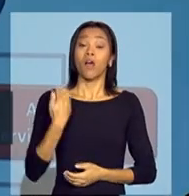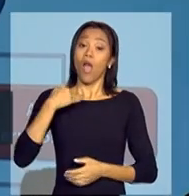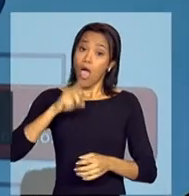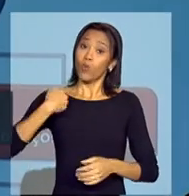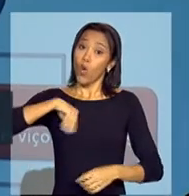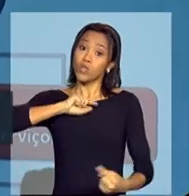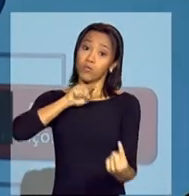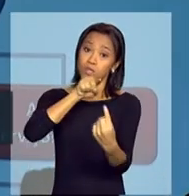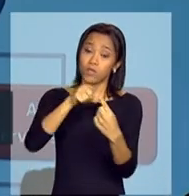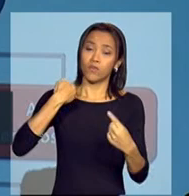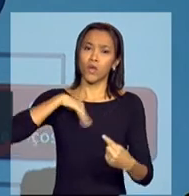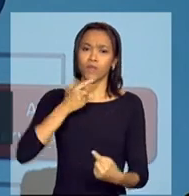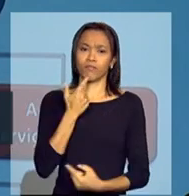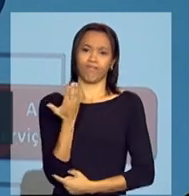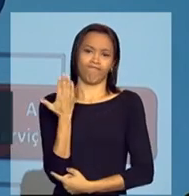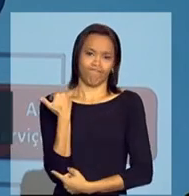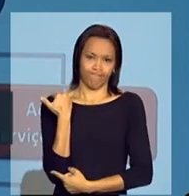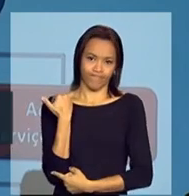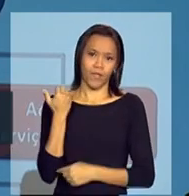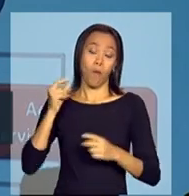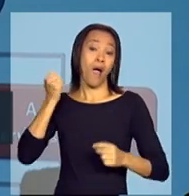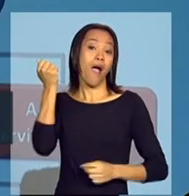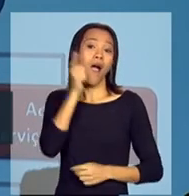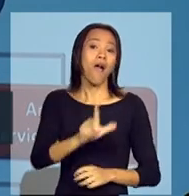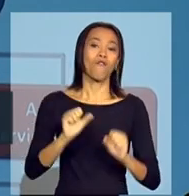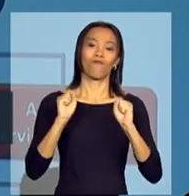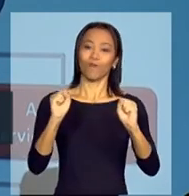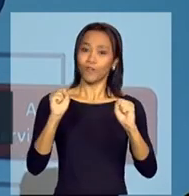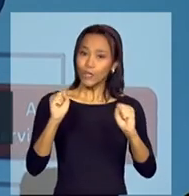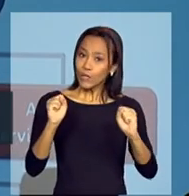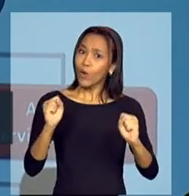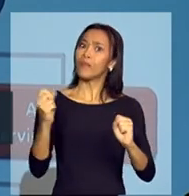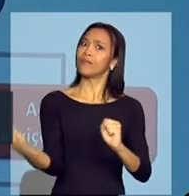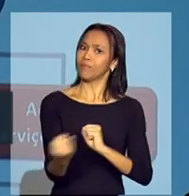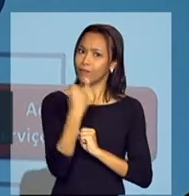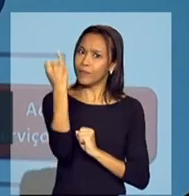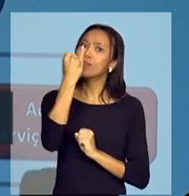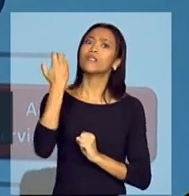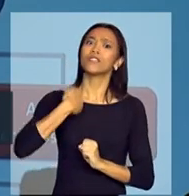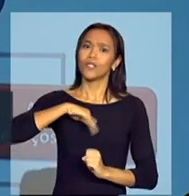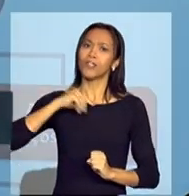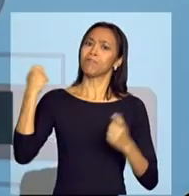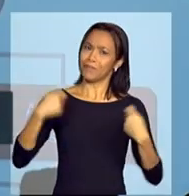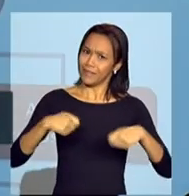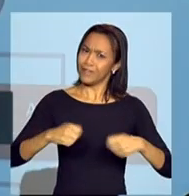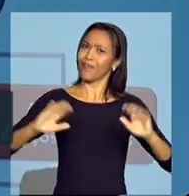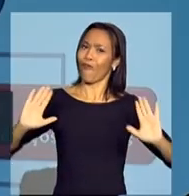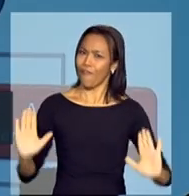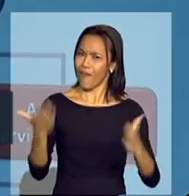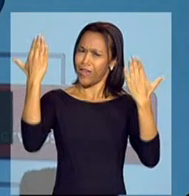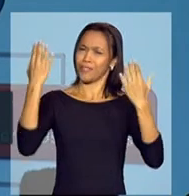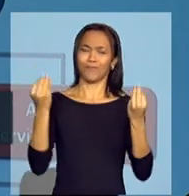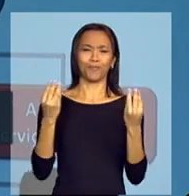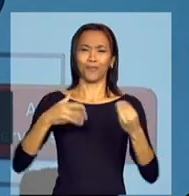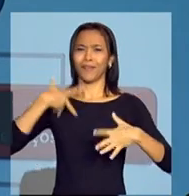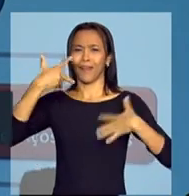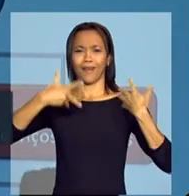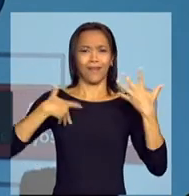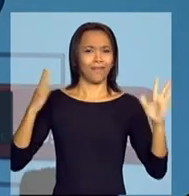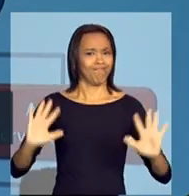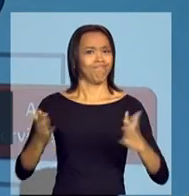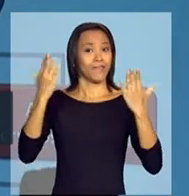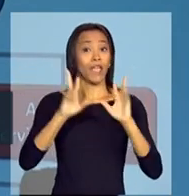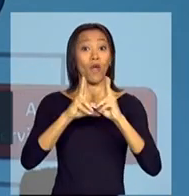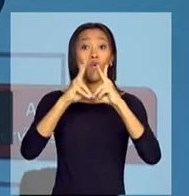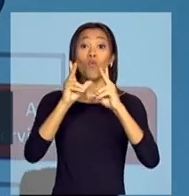estamos comemorando recentemente uma vitória muito grande, muito importante, que temos que comemorar, temos que comemorar muito, que é